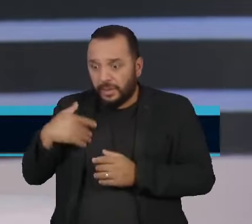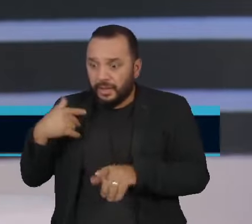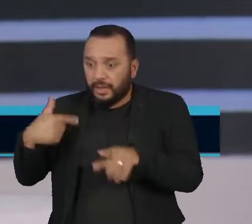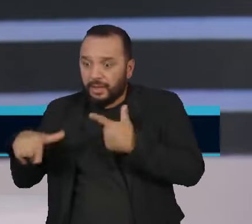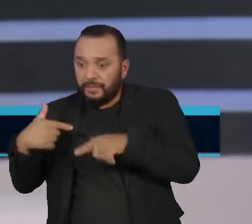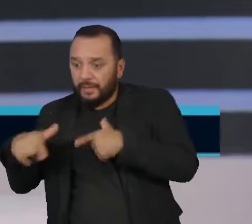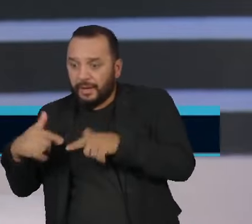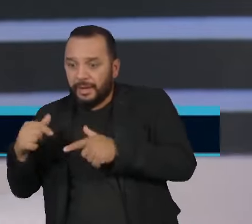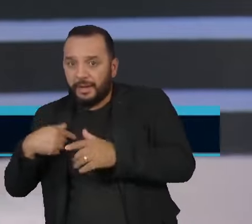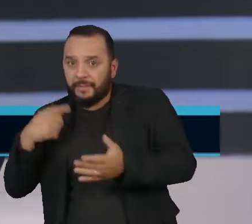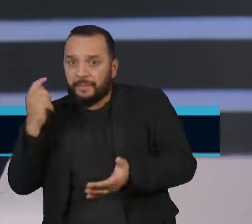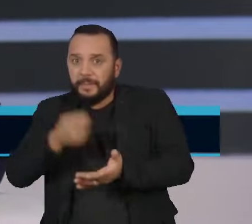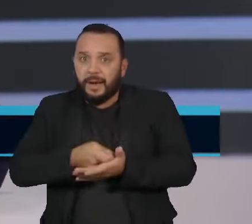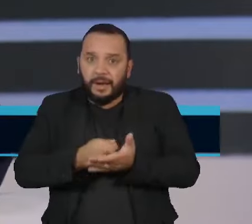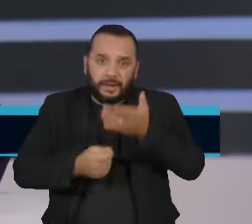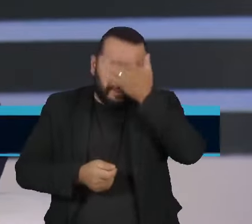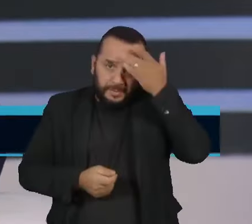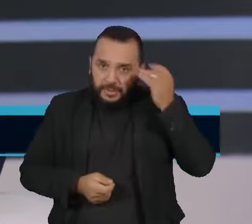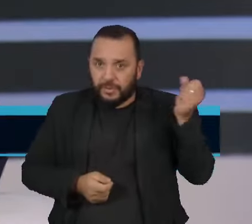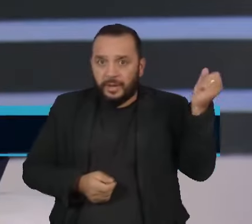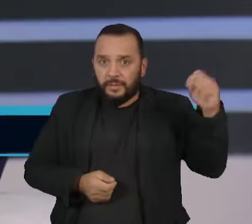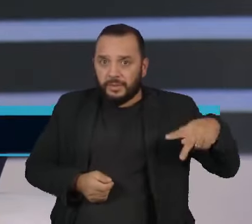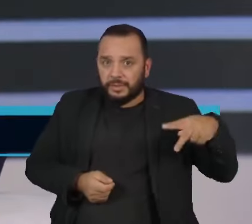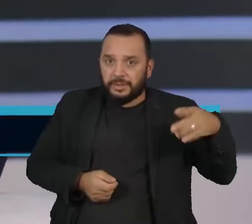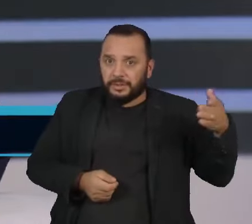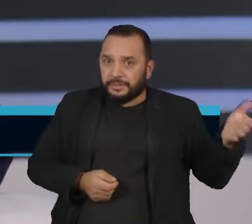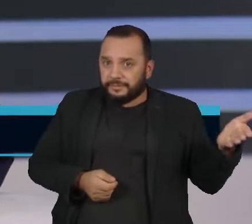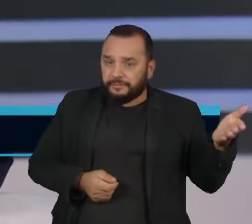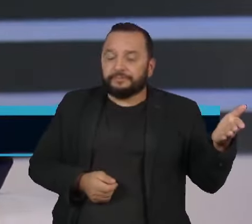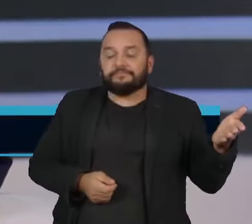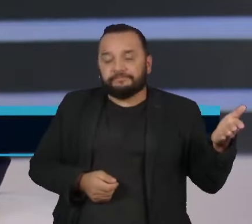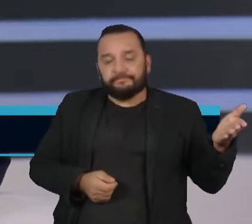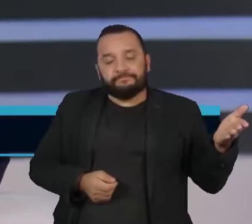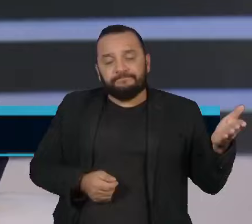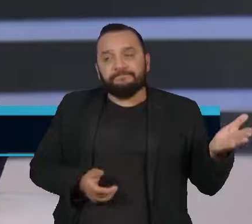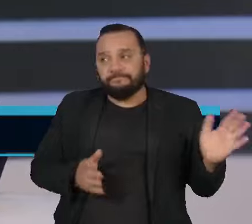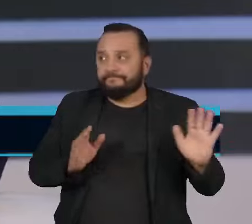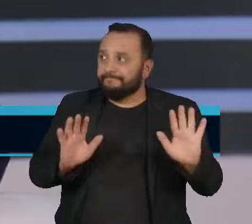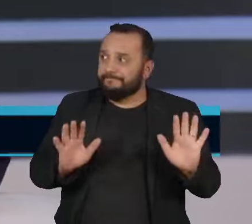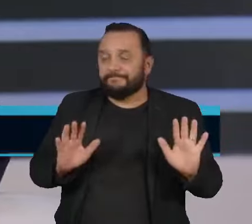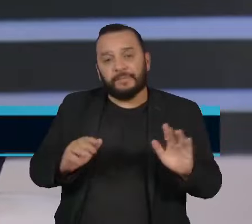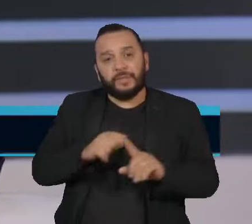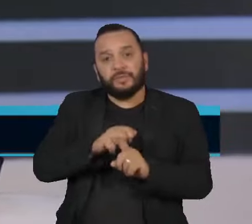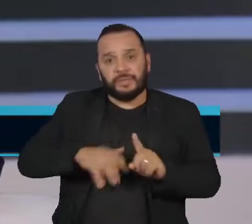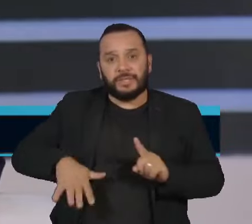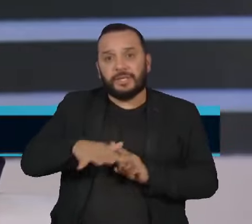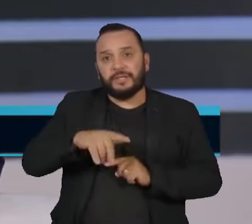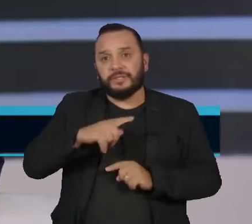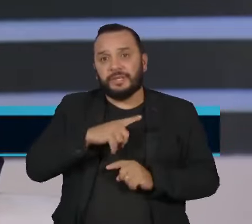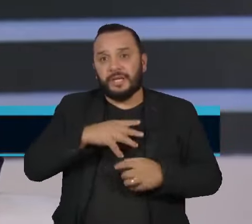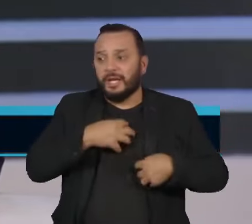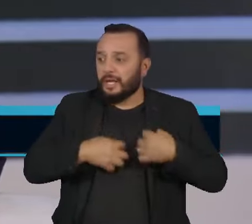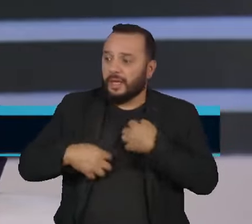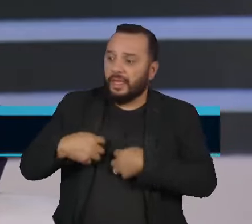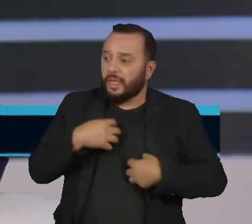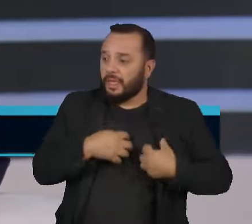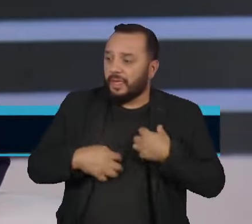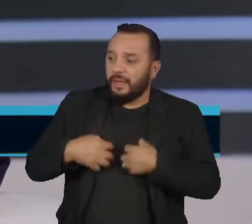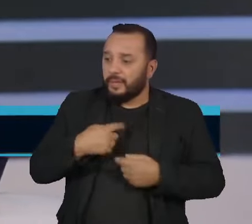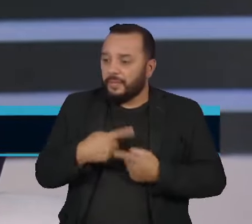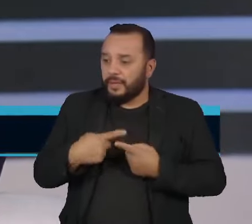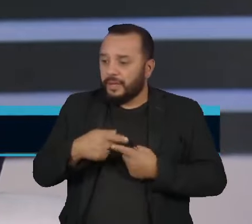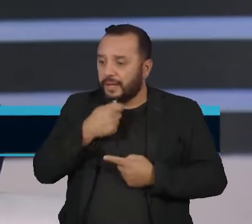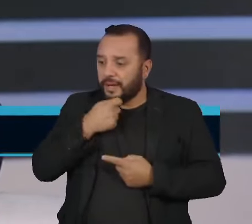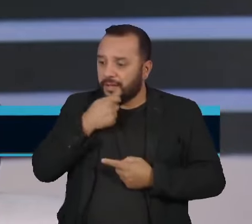já está aposentado. Isso causa uma angústia gigante para quem ainda não se aposentou. Porque